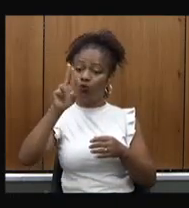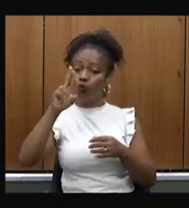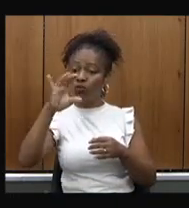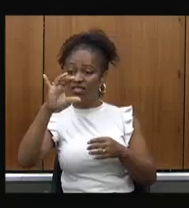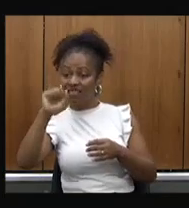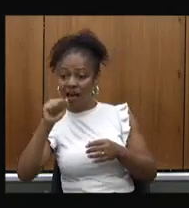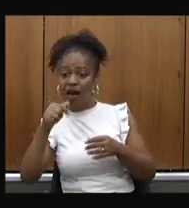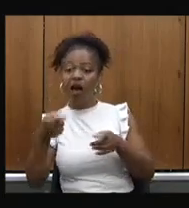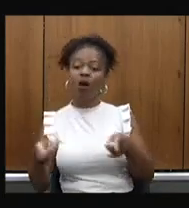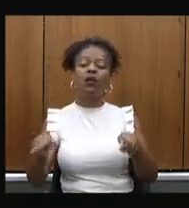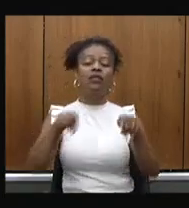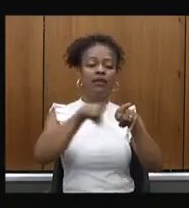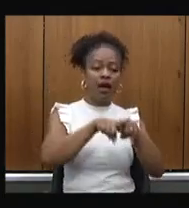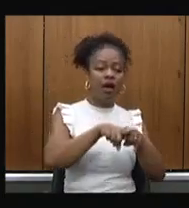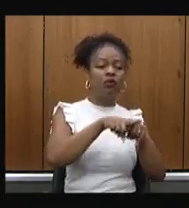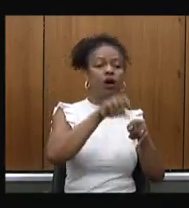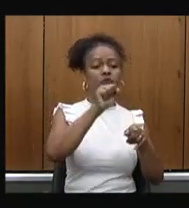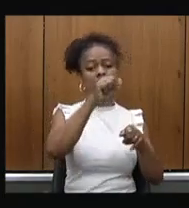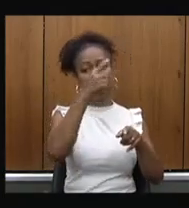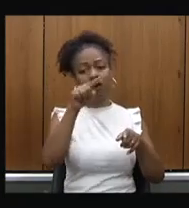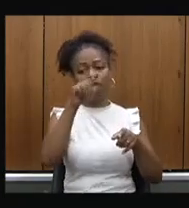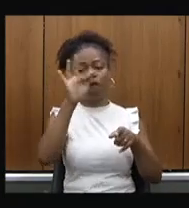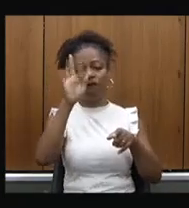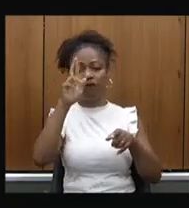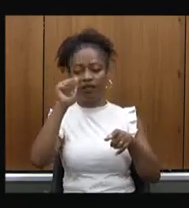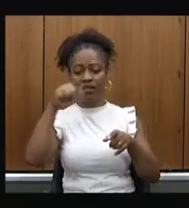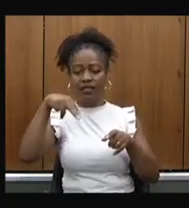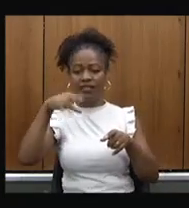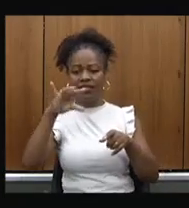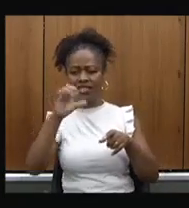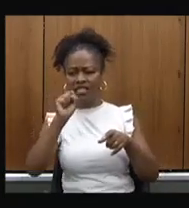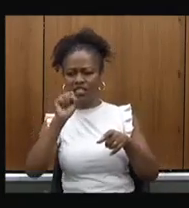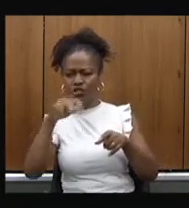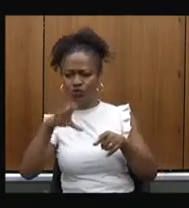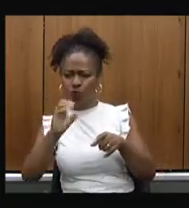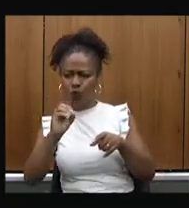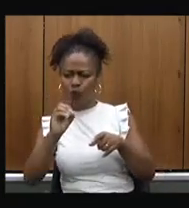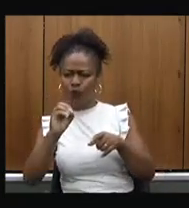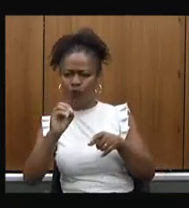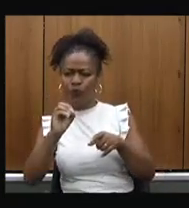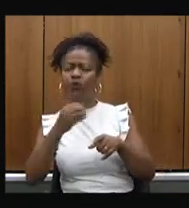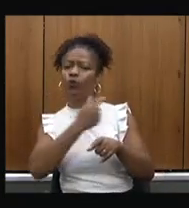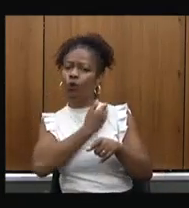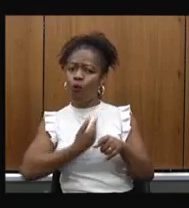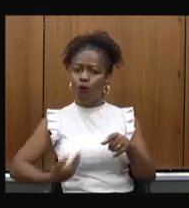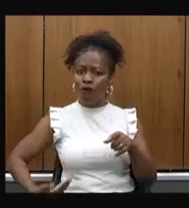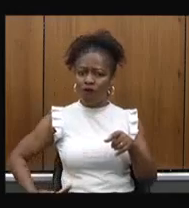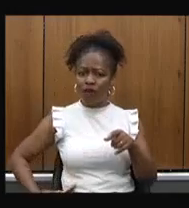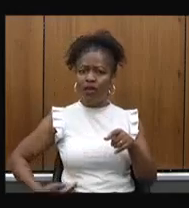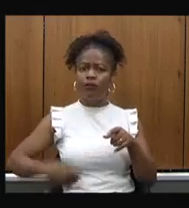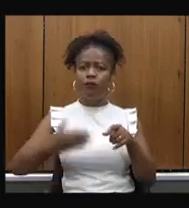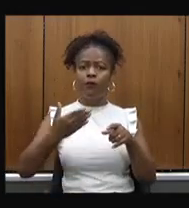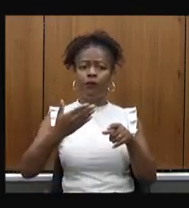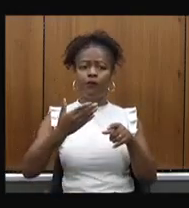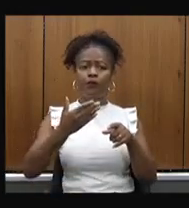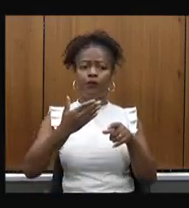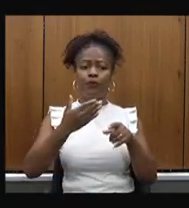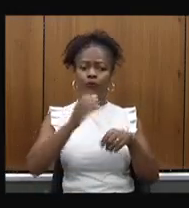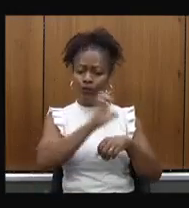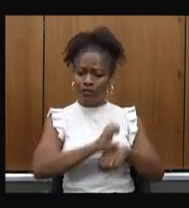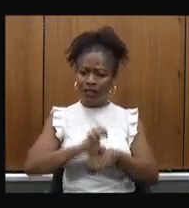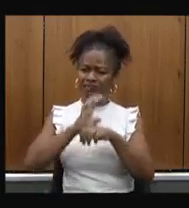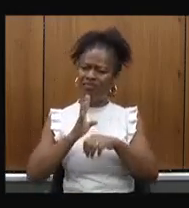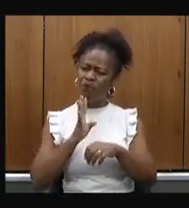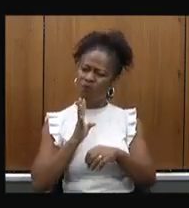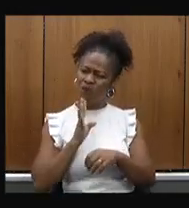Francisco a fundação São Francisco se o hospital se o governo do estado tem esse conhecimento e que